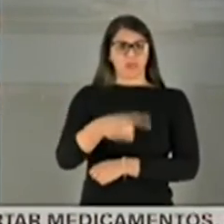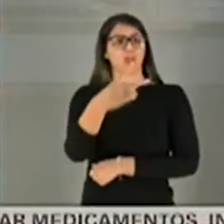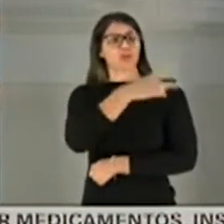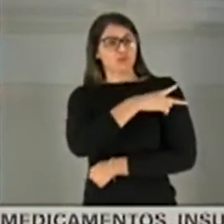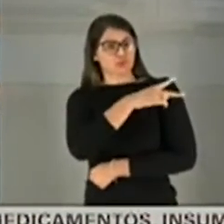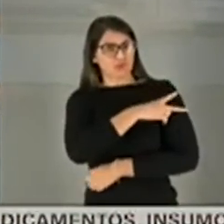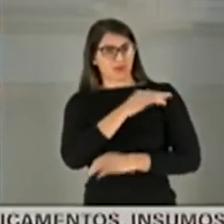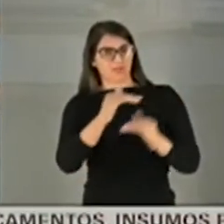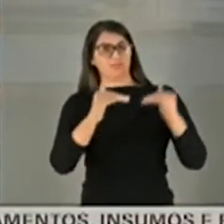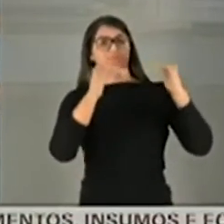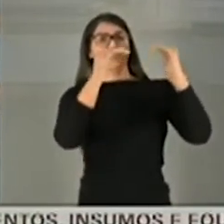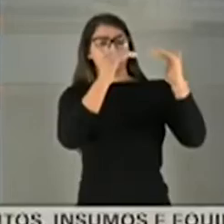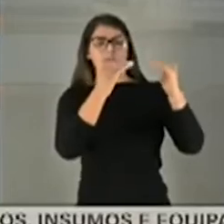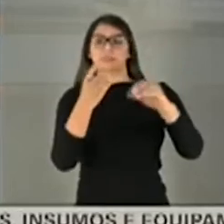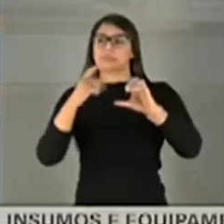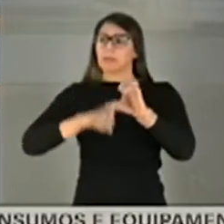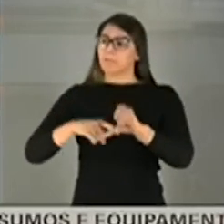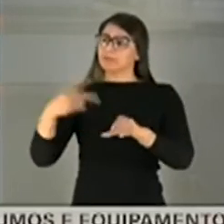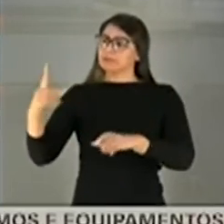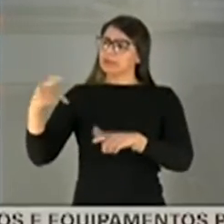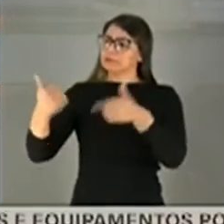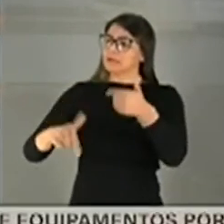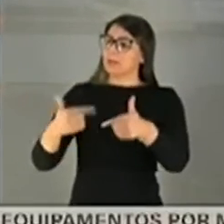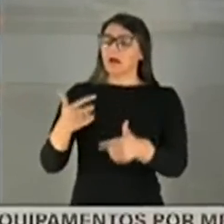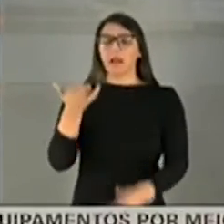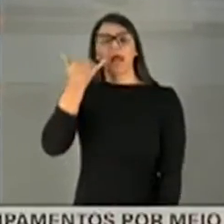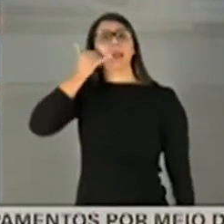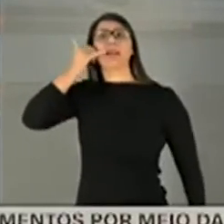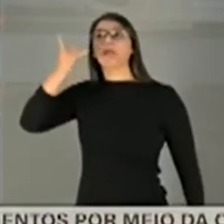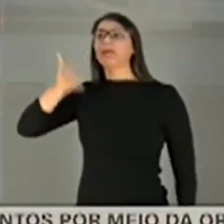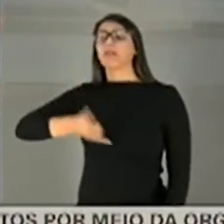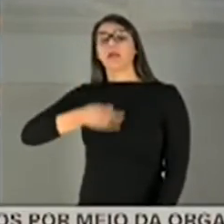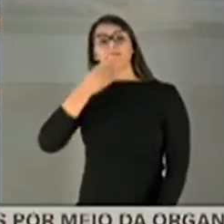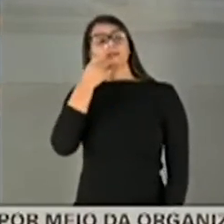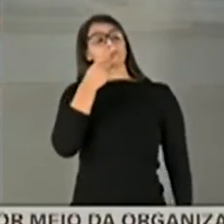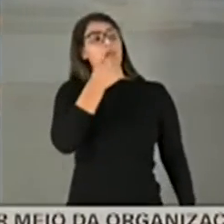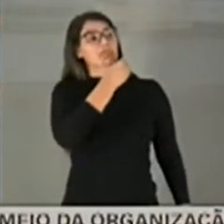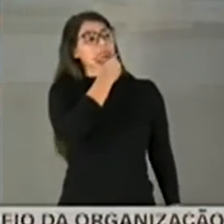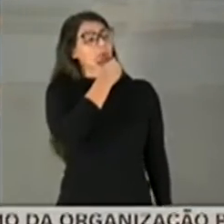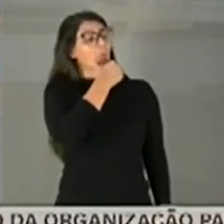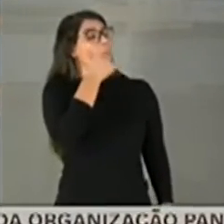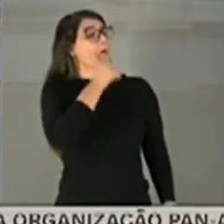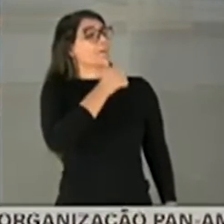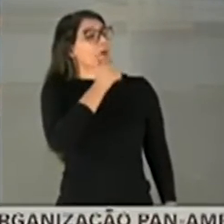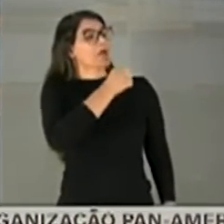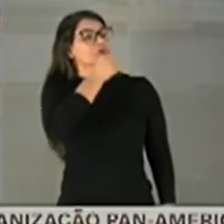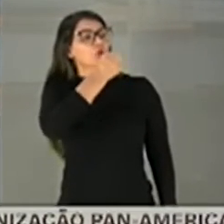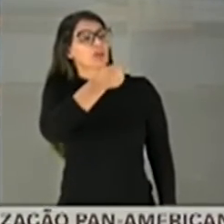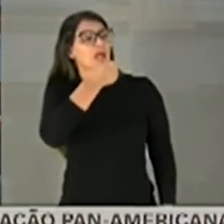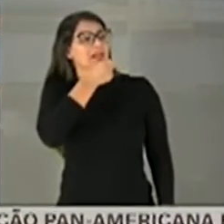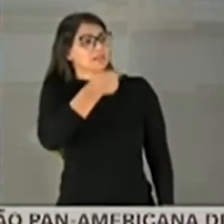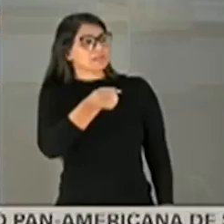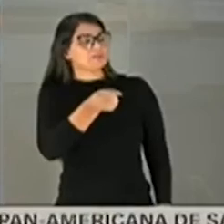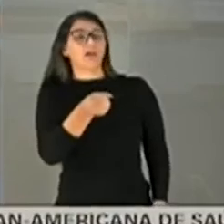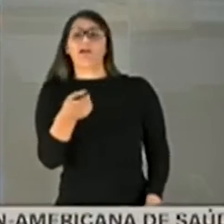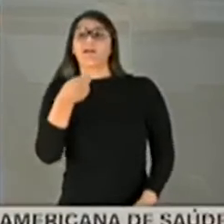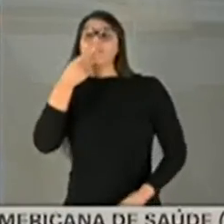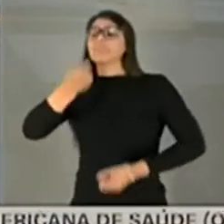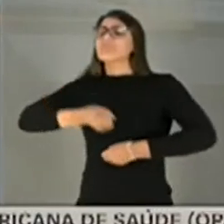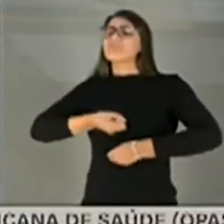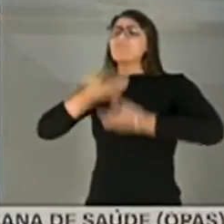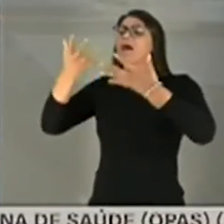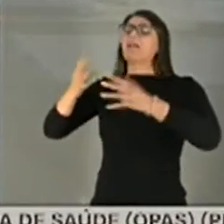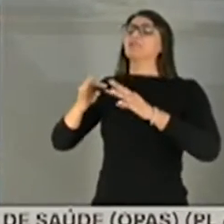do cara para trabalhar, liga para ele e diz que tinha uma jornalista ao lado dele. E para ele falar tudo,